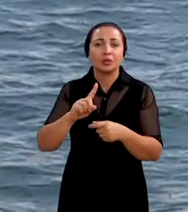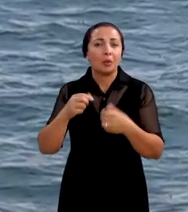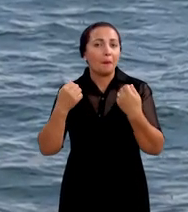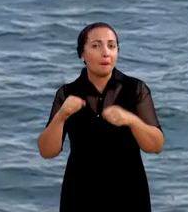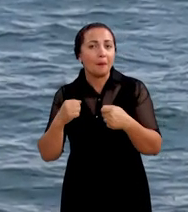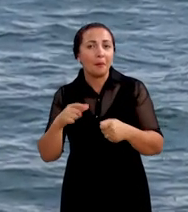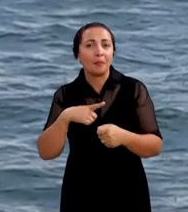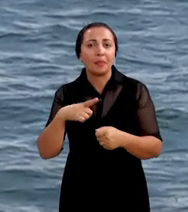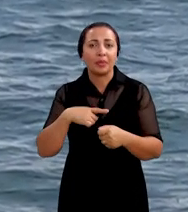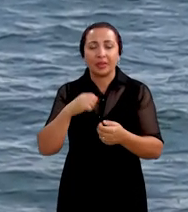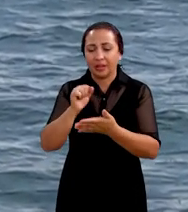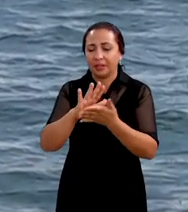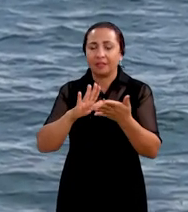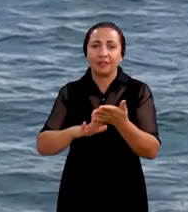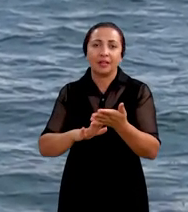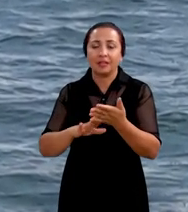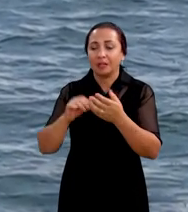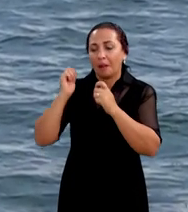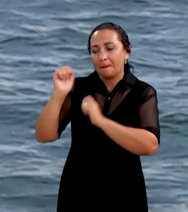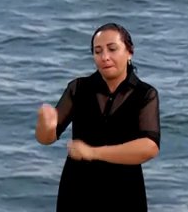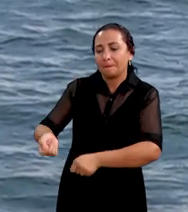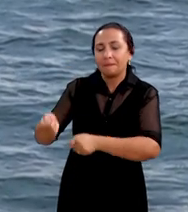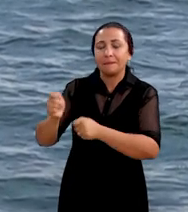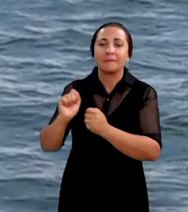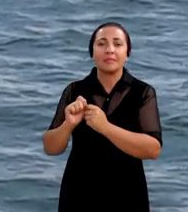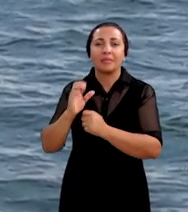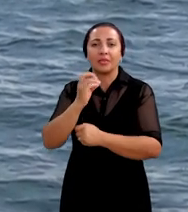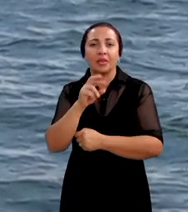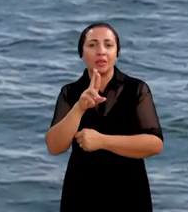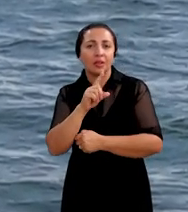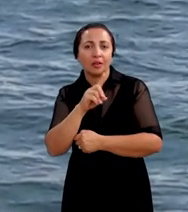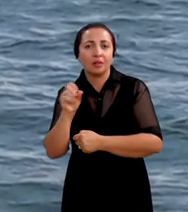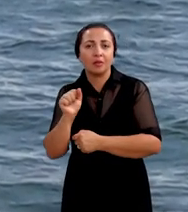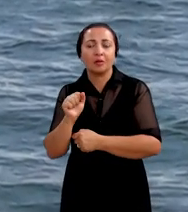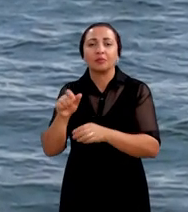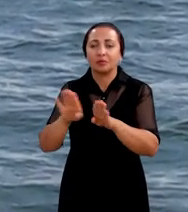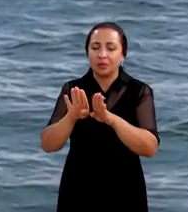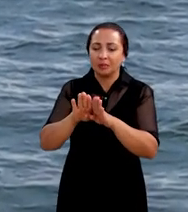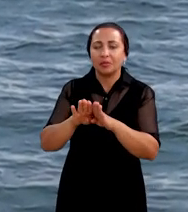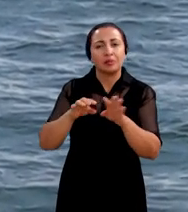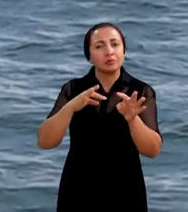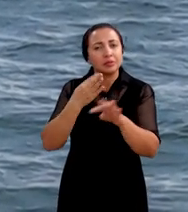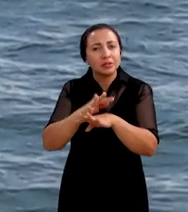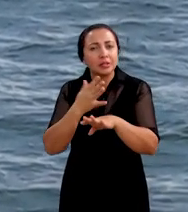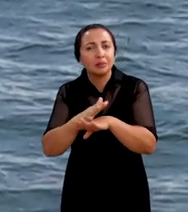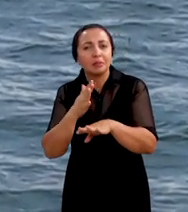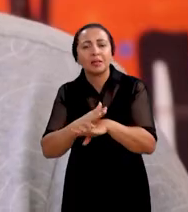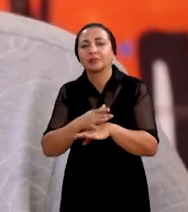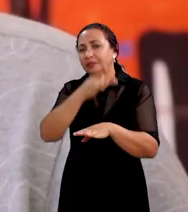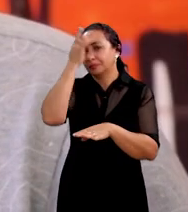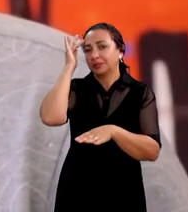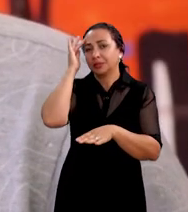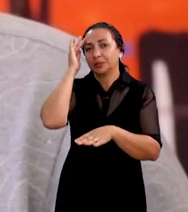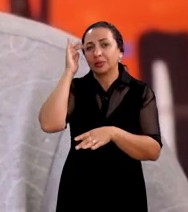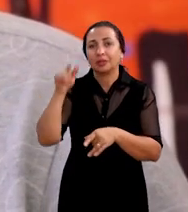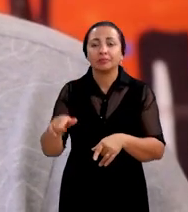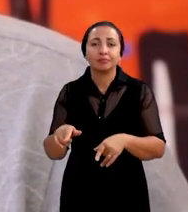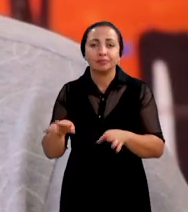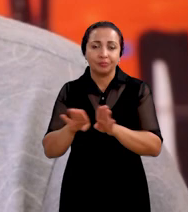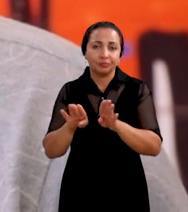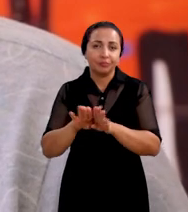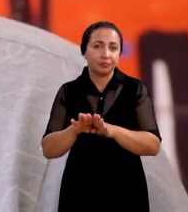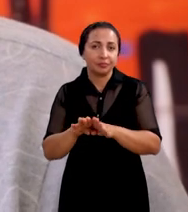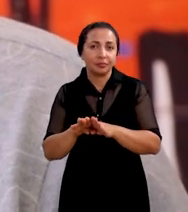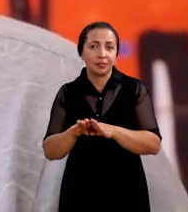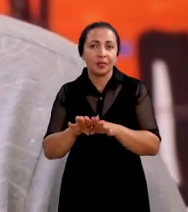não é possível a questão da atividade da pesca de burral e como fazer a manutenção daquele pescador nesse período e sobretudo